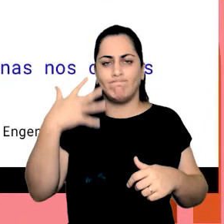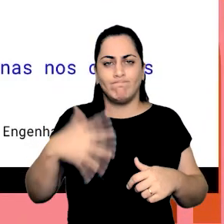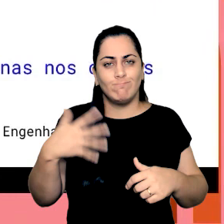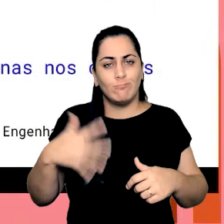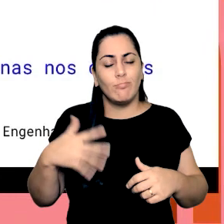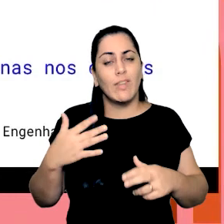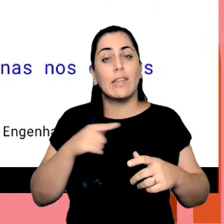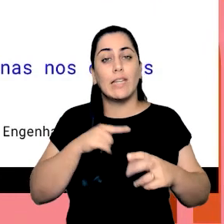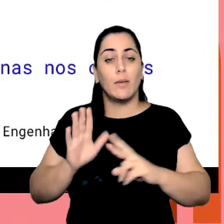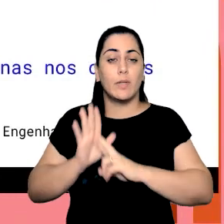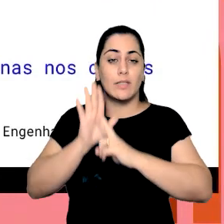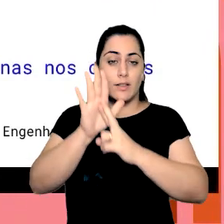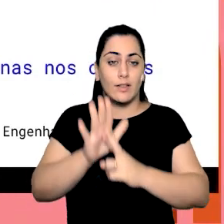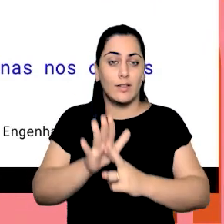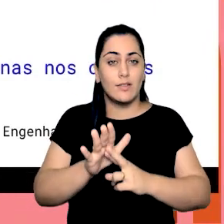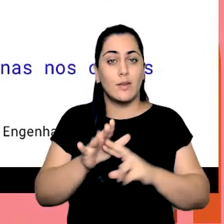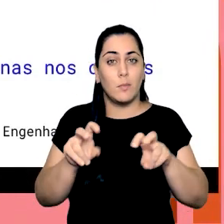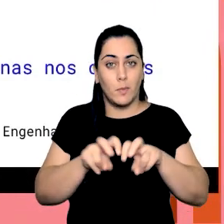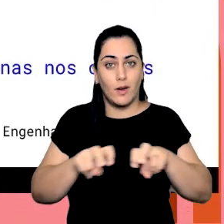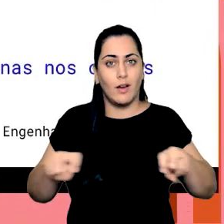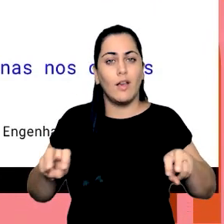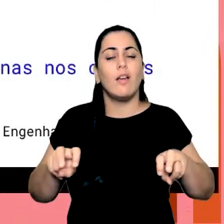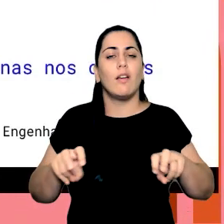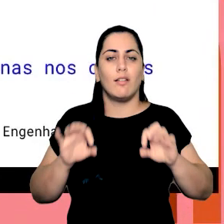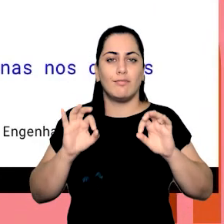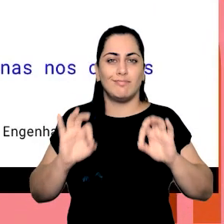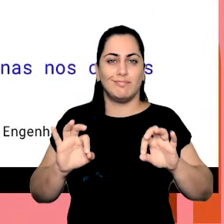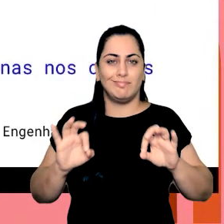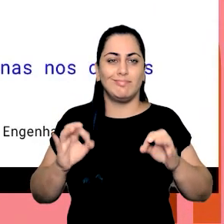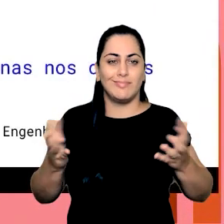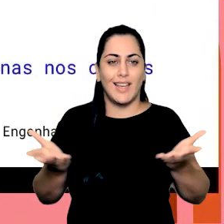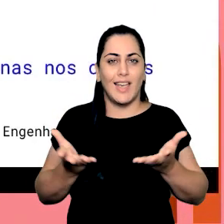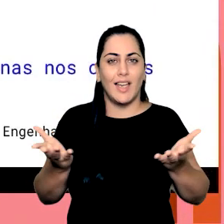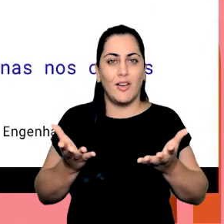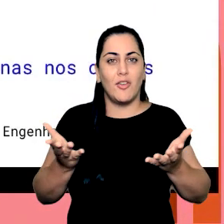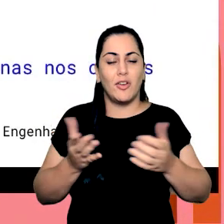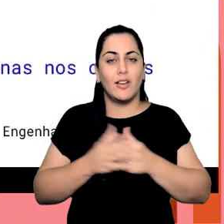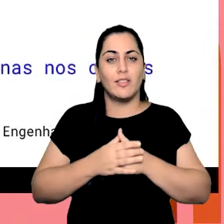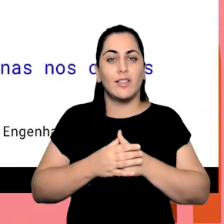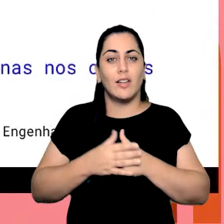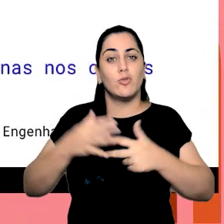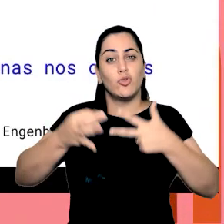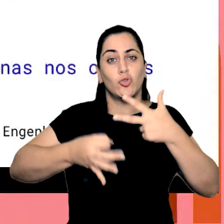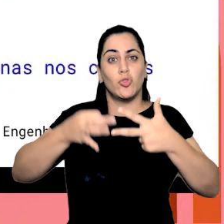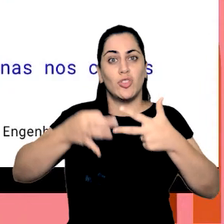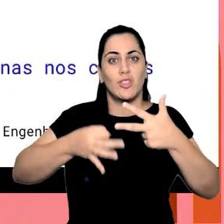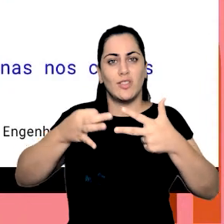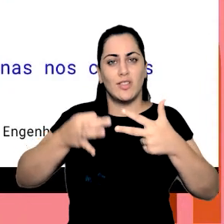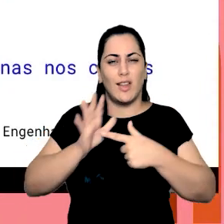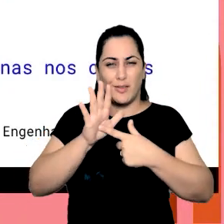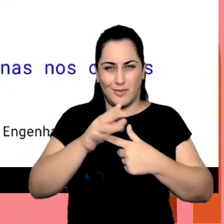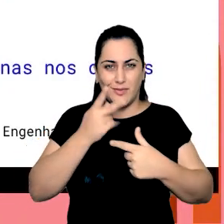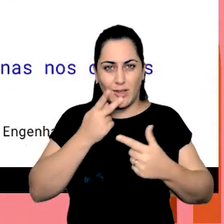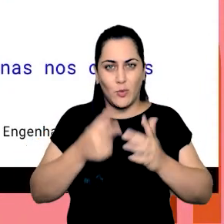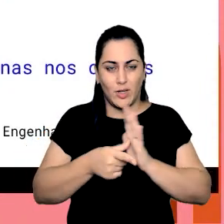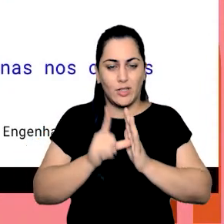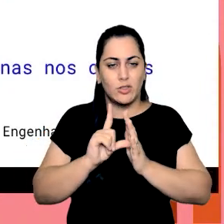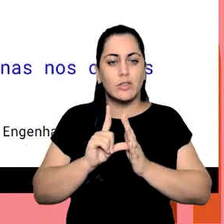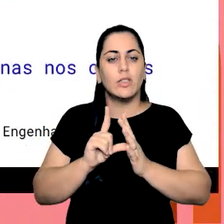essa representação nessa banca agora da questão do judiciário como você trouxe